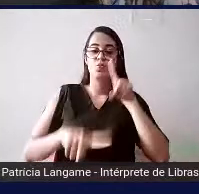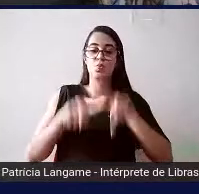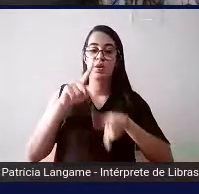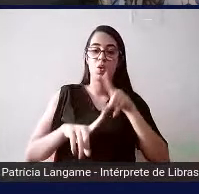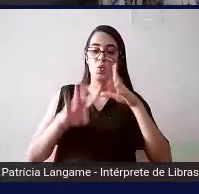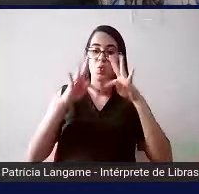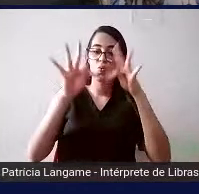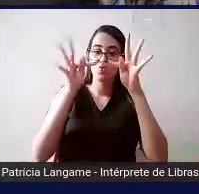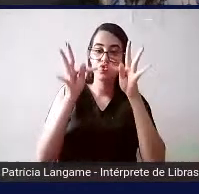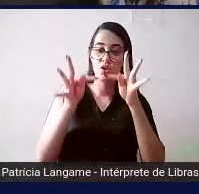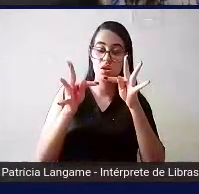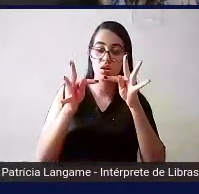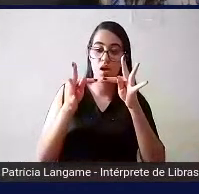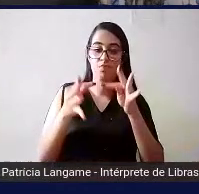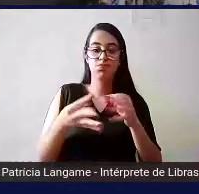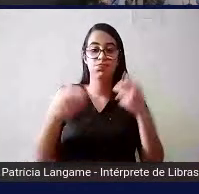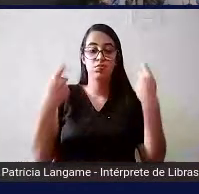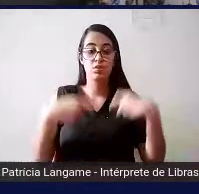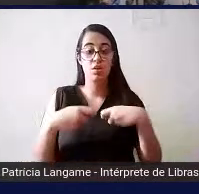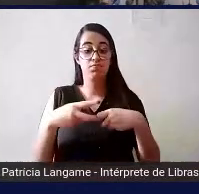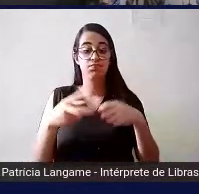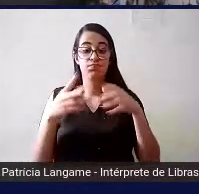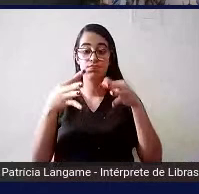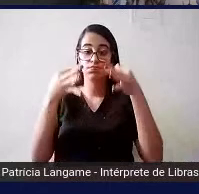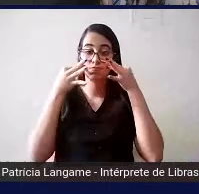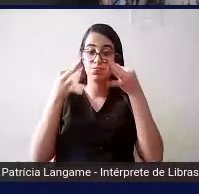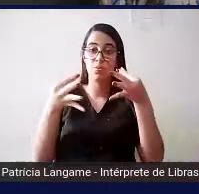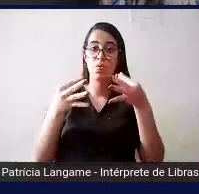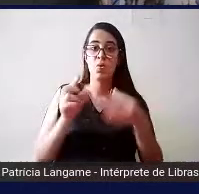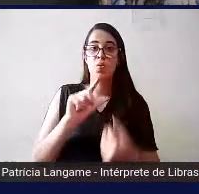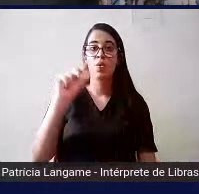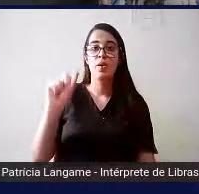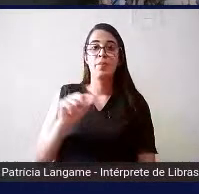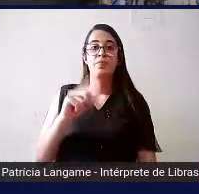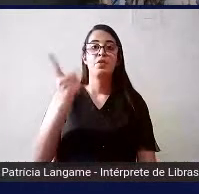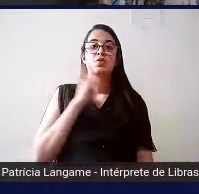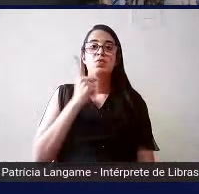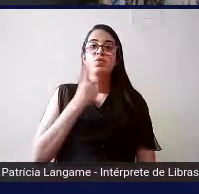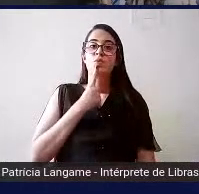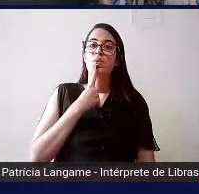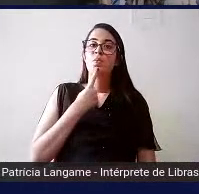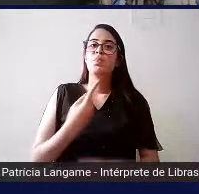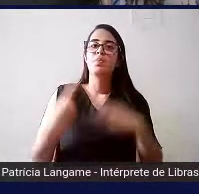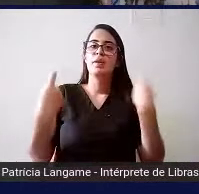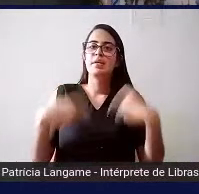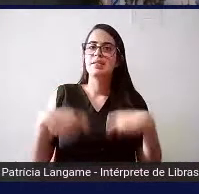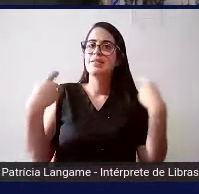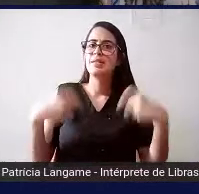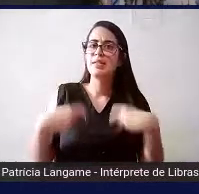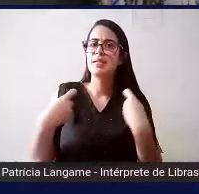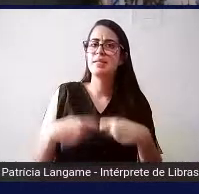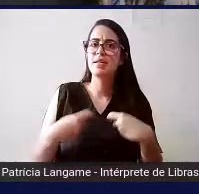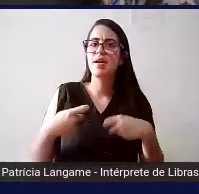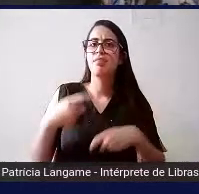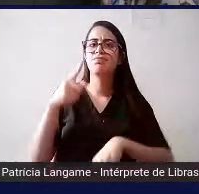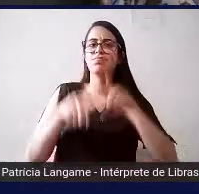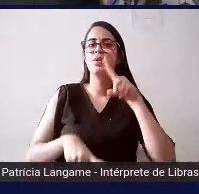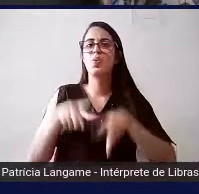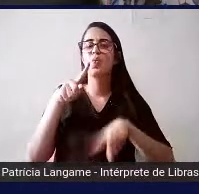tem que mais que levar em consideração é isso levar em consideração que o surdo precisa de recursos que são